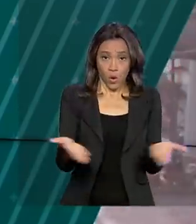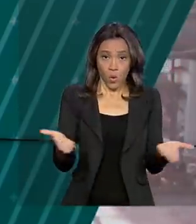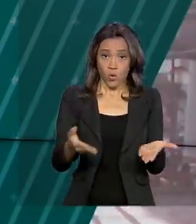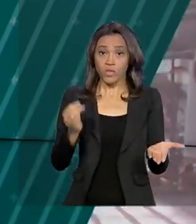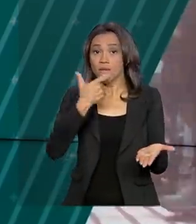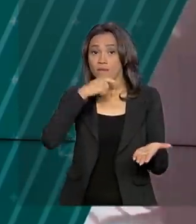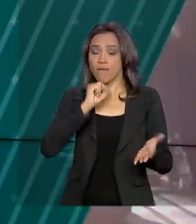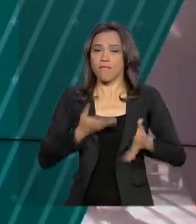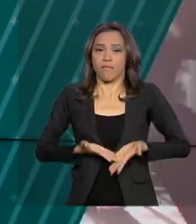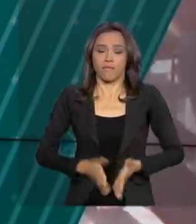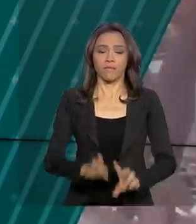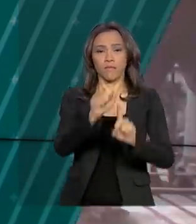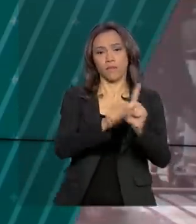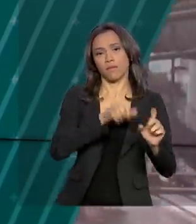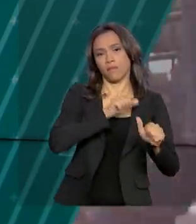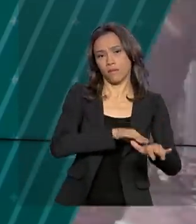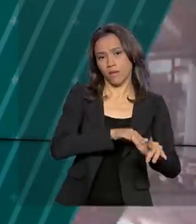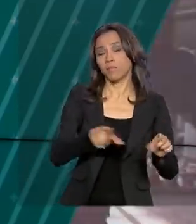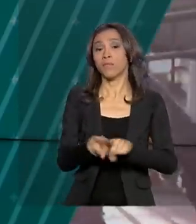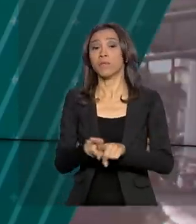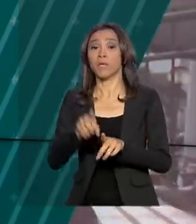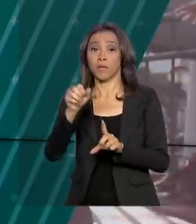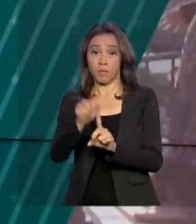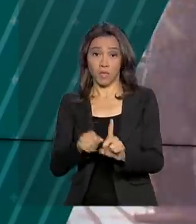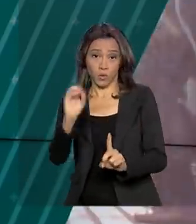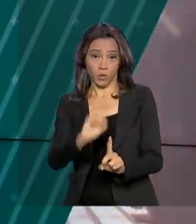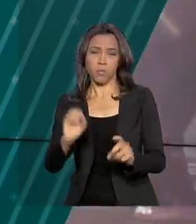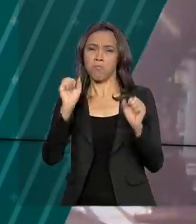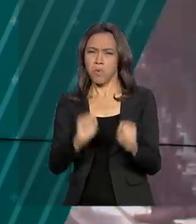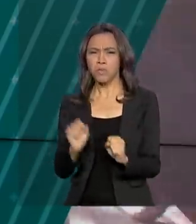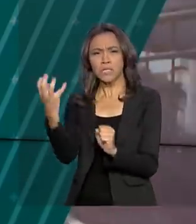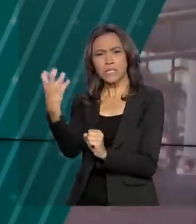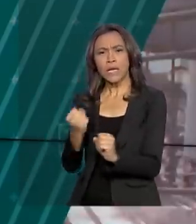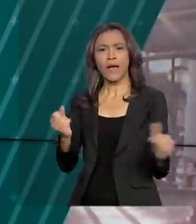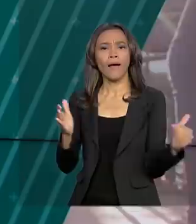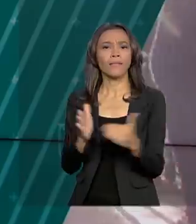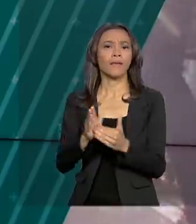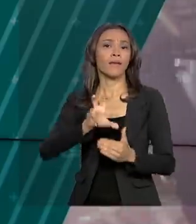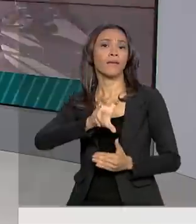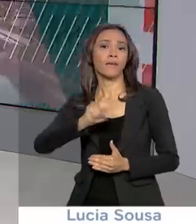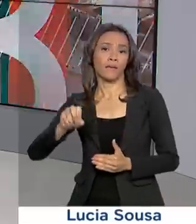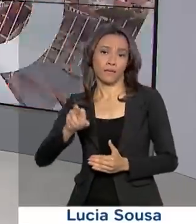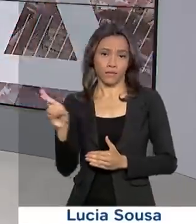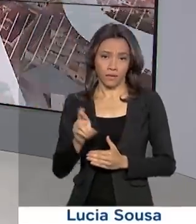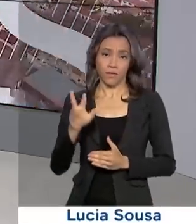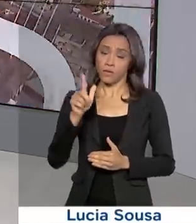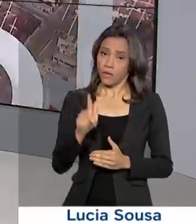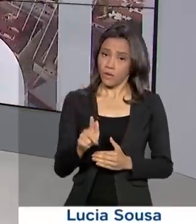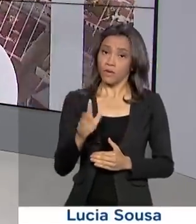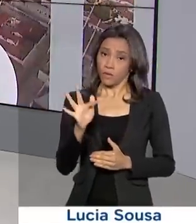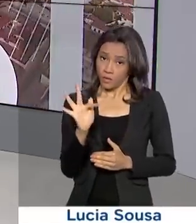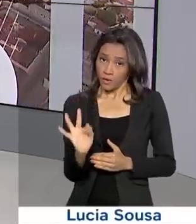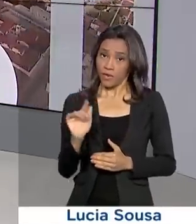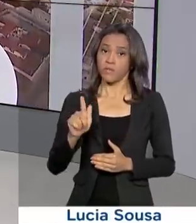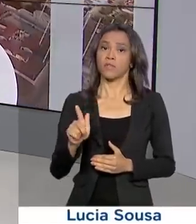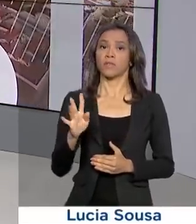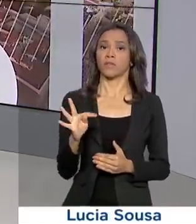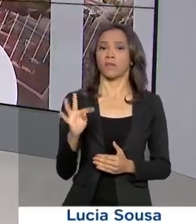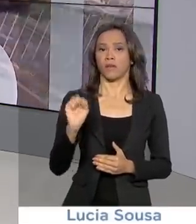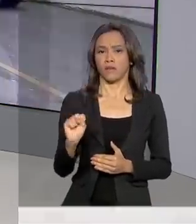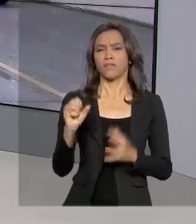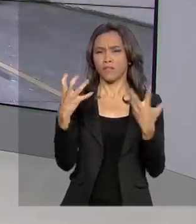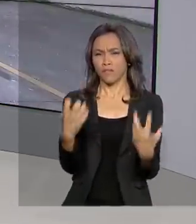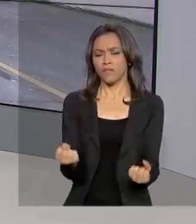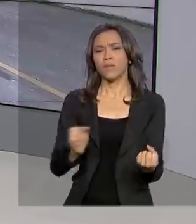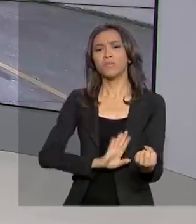nascidos em setembro e outubro podem sacar até 500 reais do FGTS. Vamos até São Paulo, o repórter